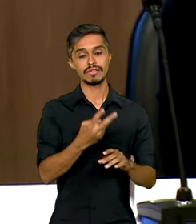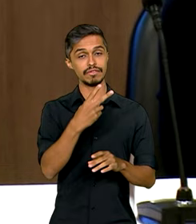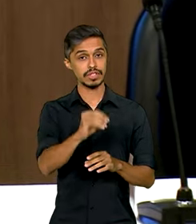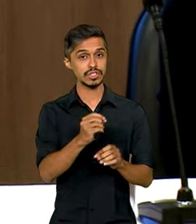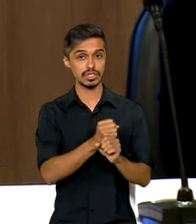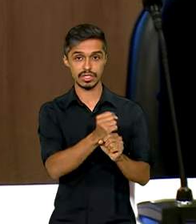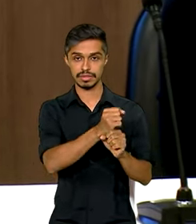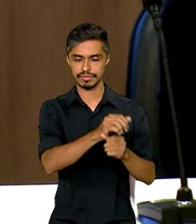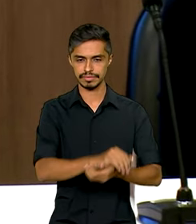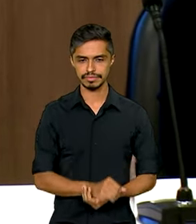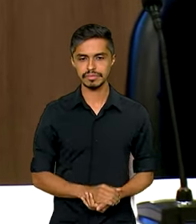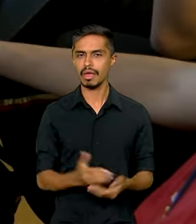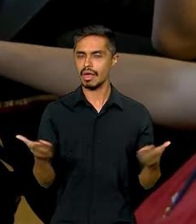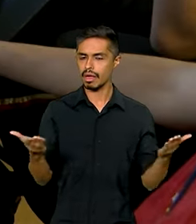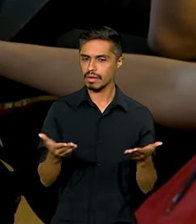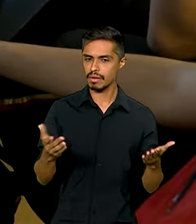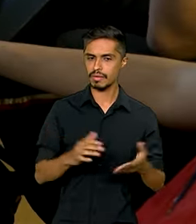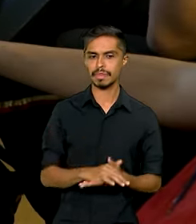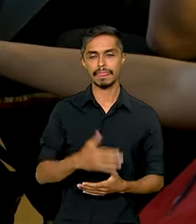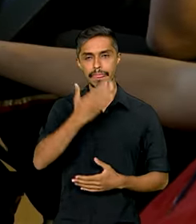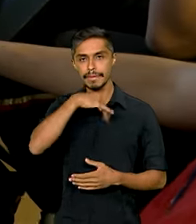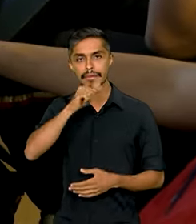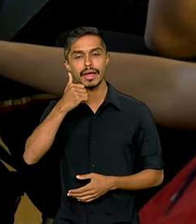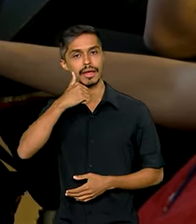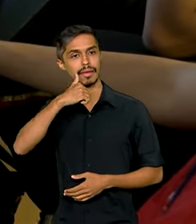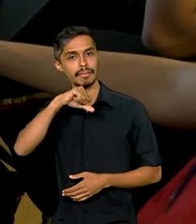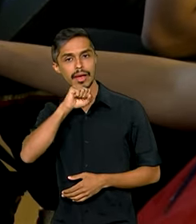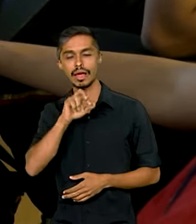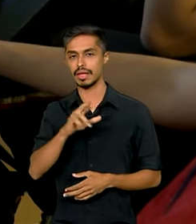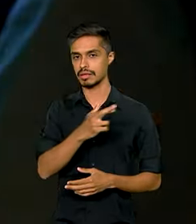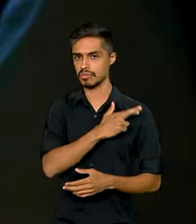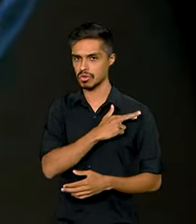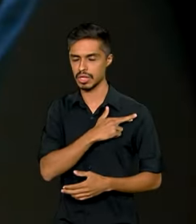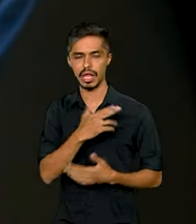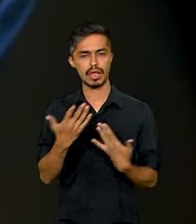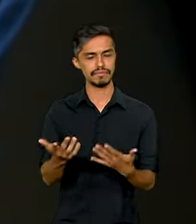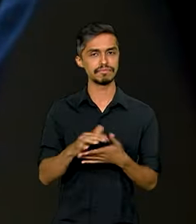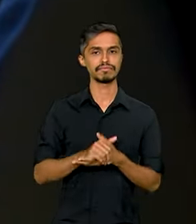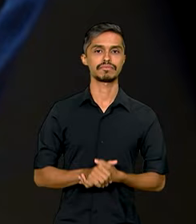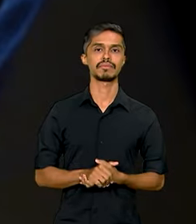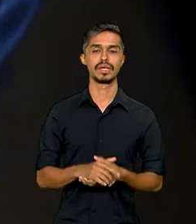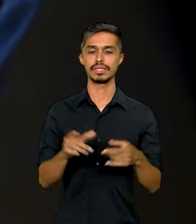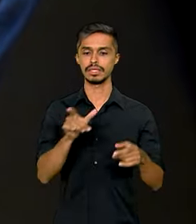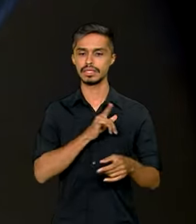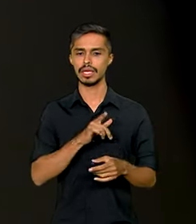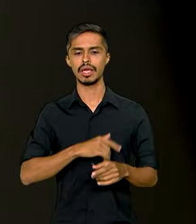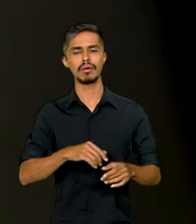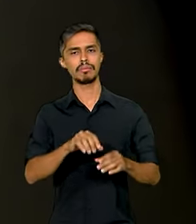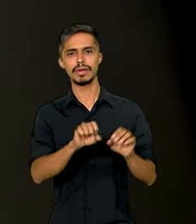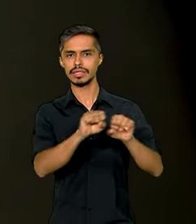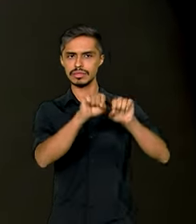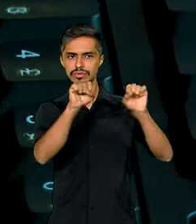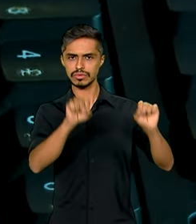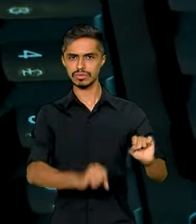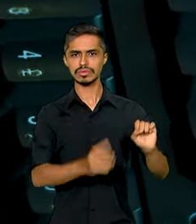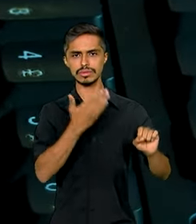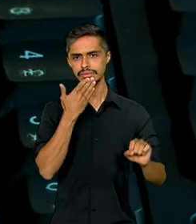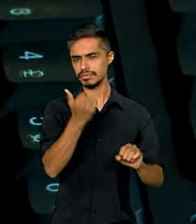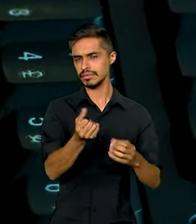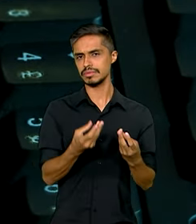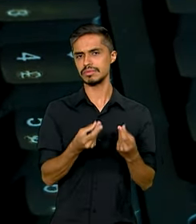anos. Agora, pais ou responsáveis legais terão um instrumento mais atualizado de